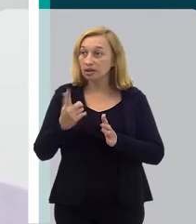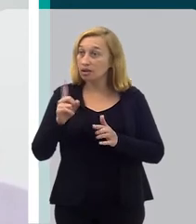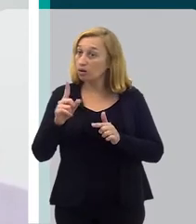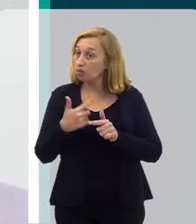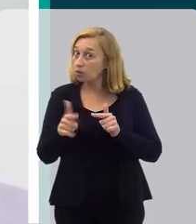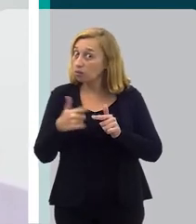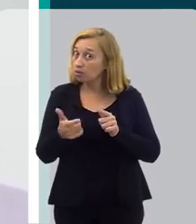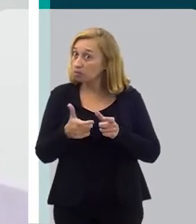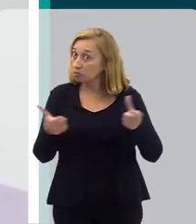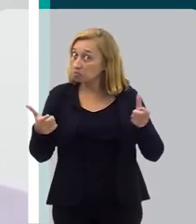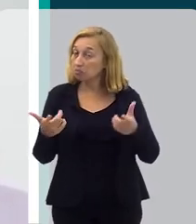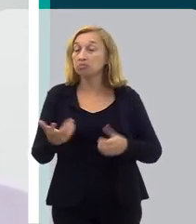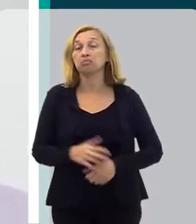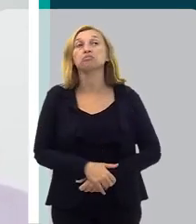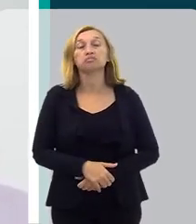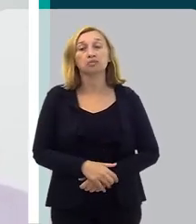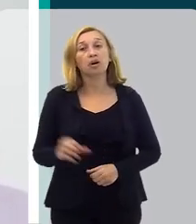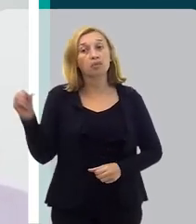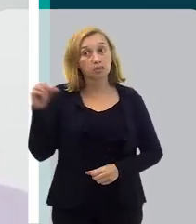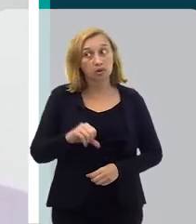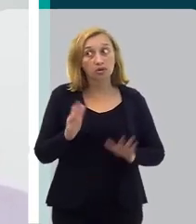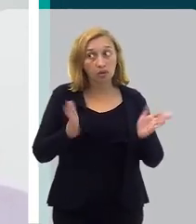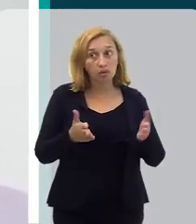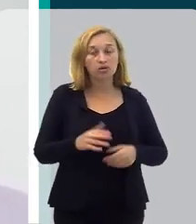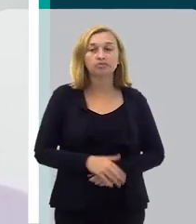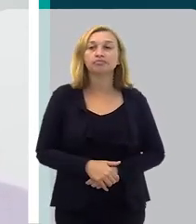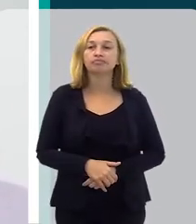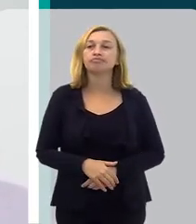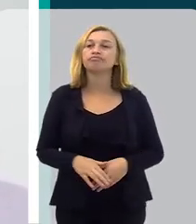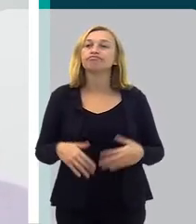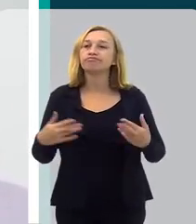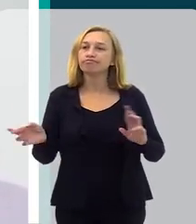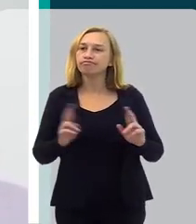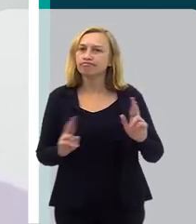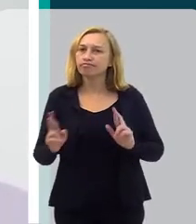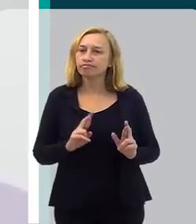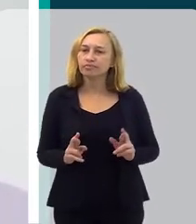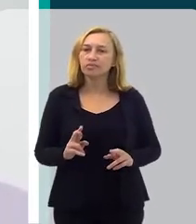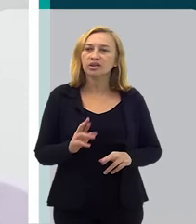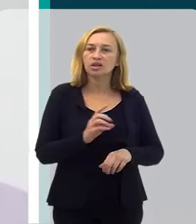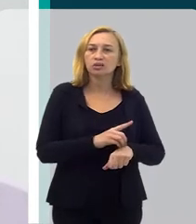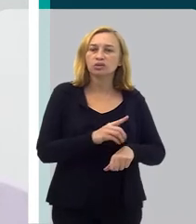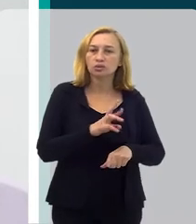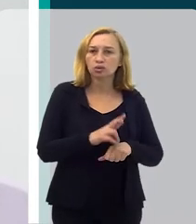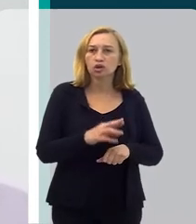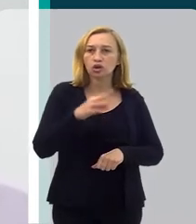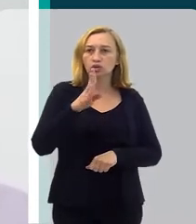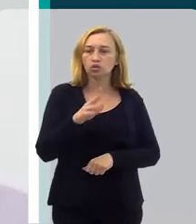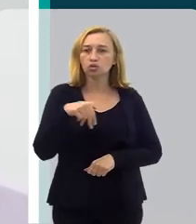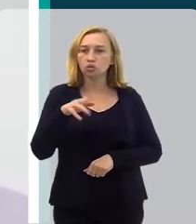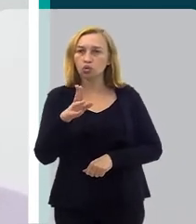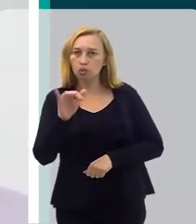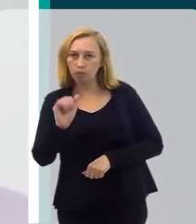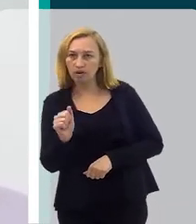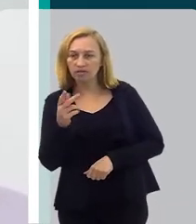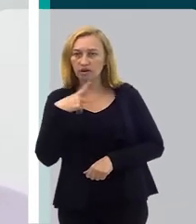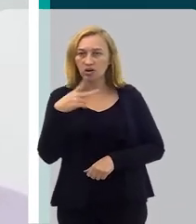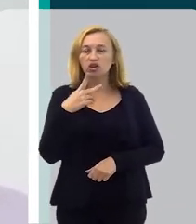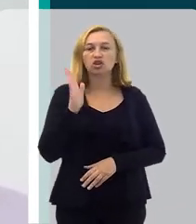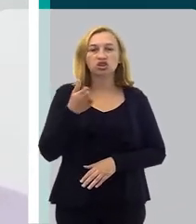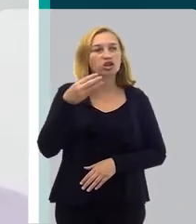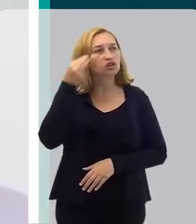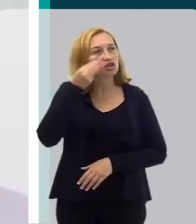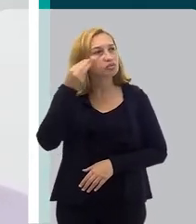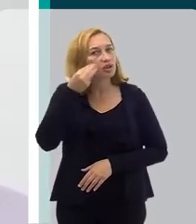muito grande, né? Pior do que está no momento. Em relação ao que a doutora Núbia falou, eu tive várias experiências no